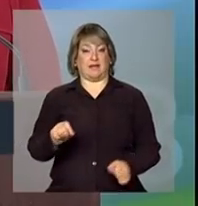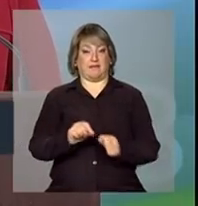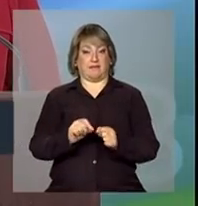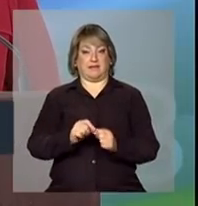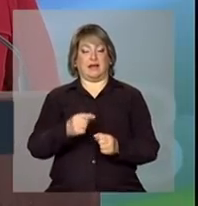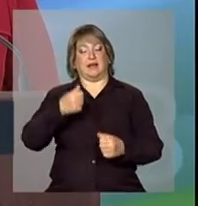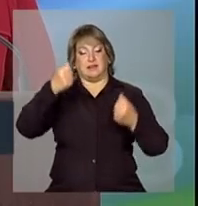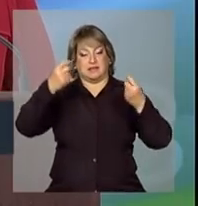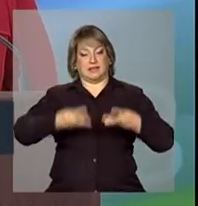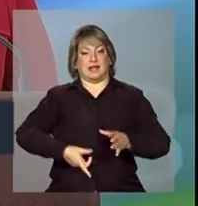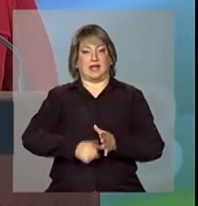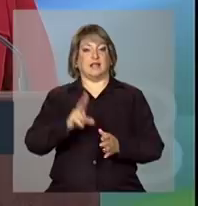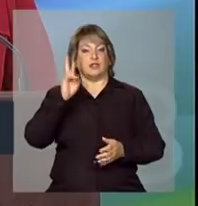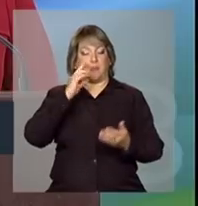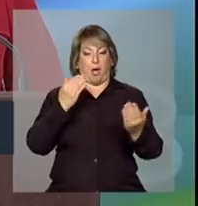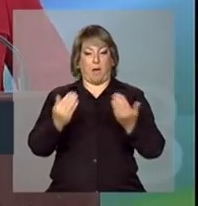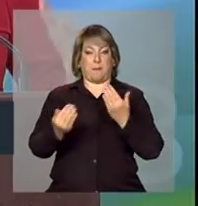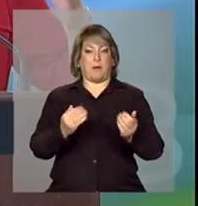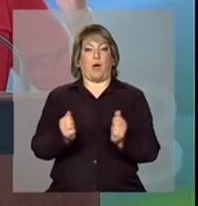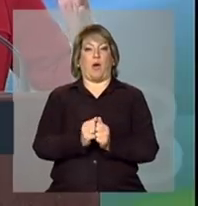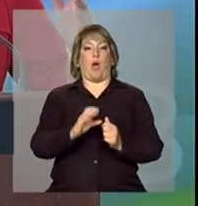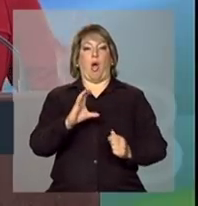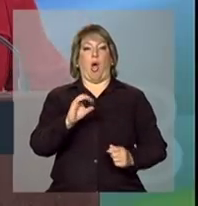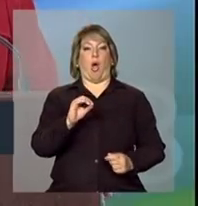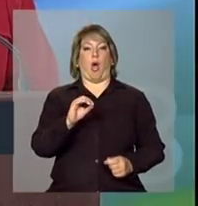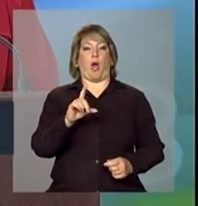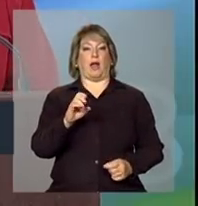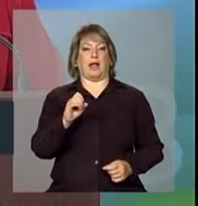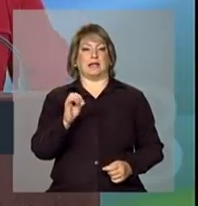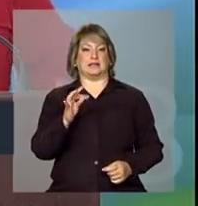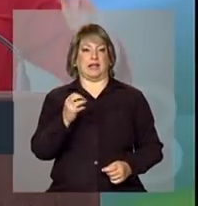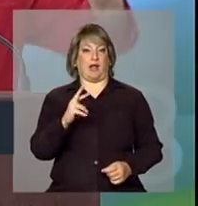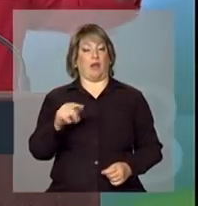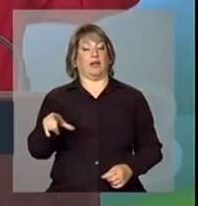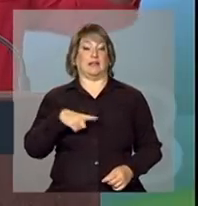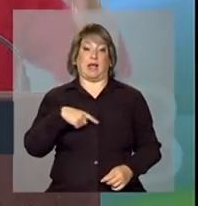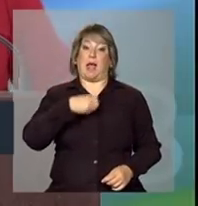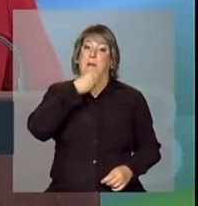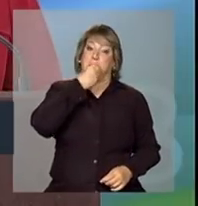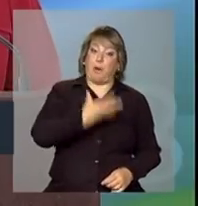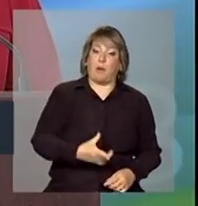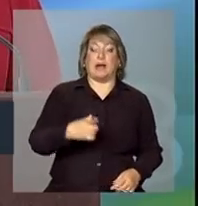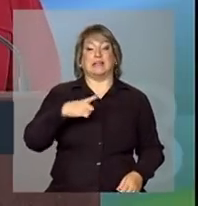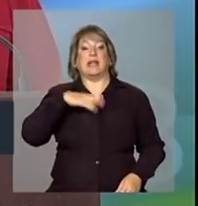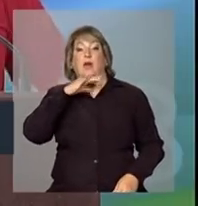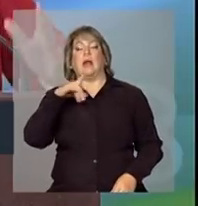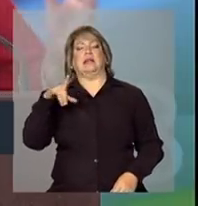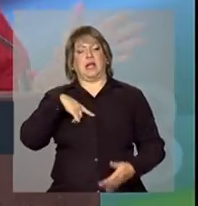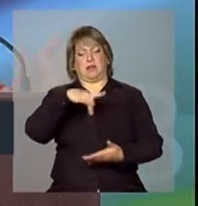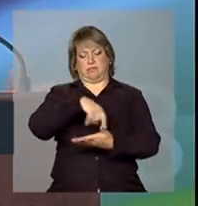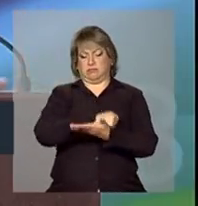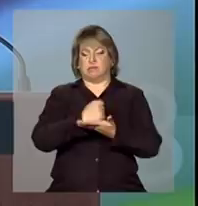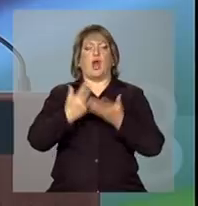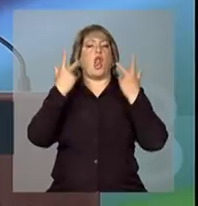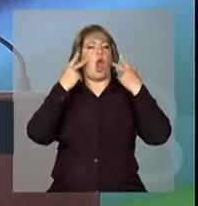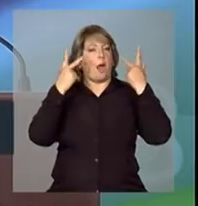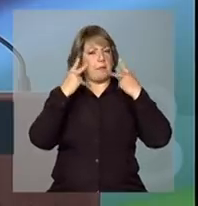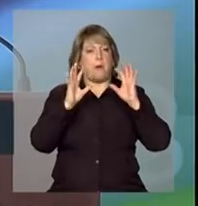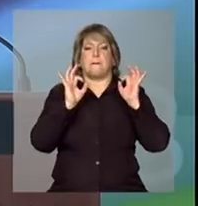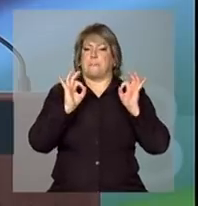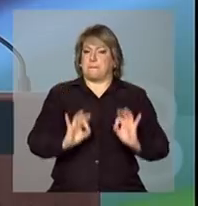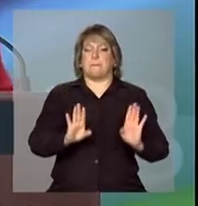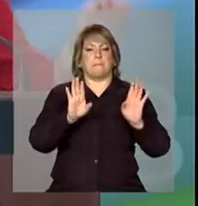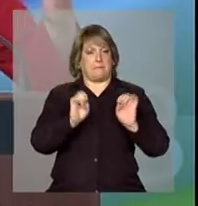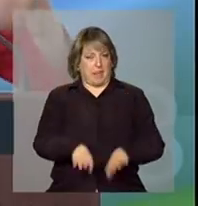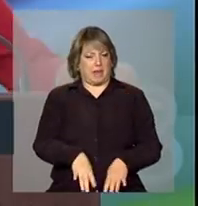burocracia com o colesterol. De fato, tem a boa burocracia, que é a regulamentação correta que o Estado tem de fazer.